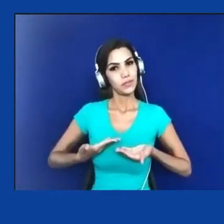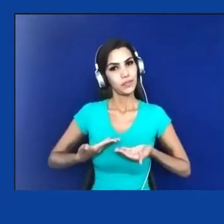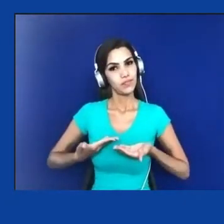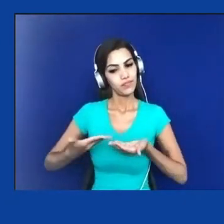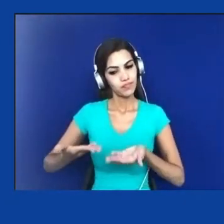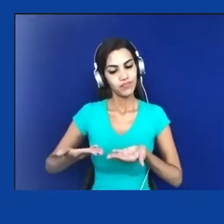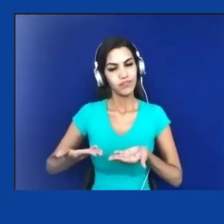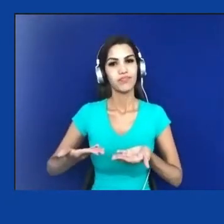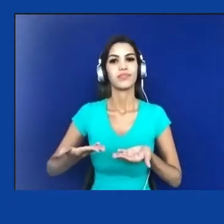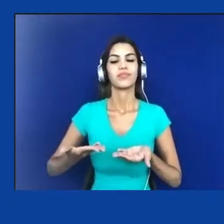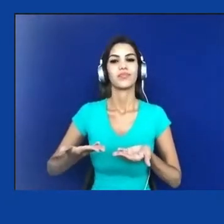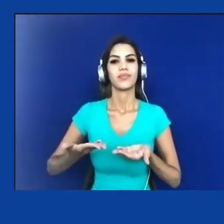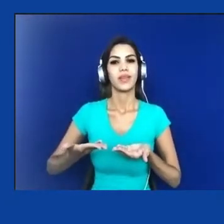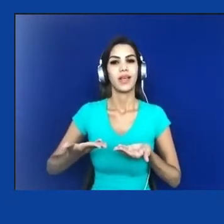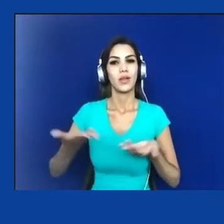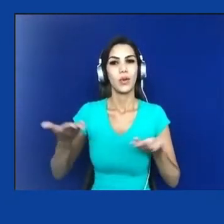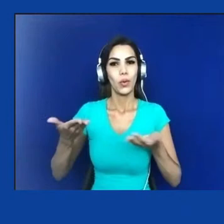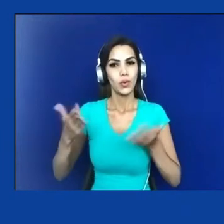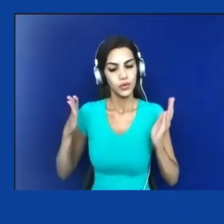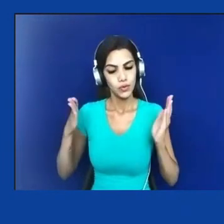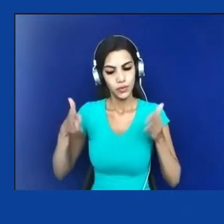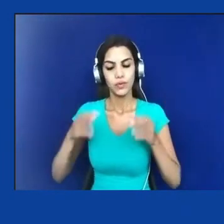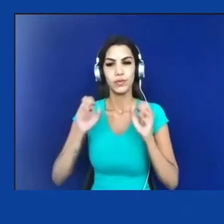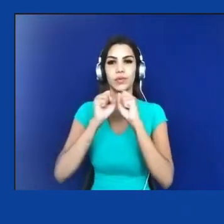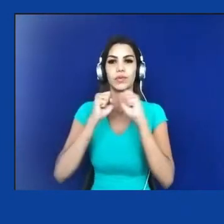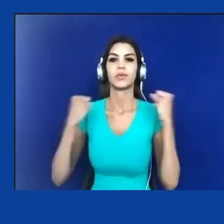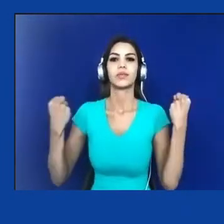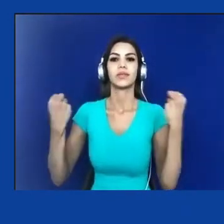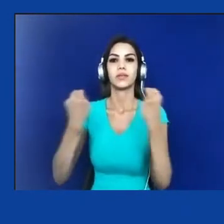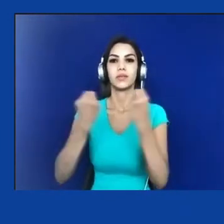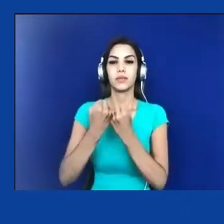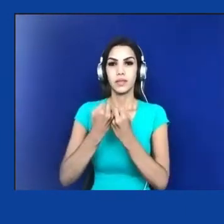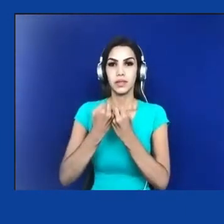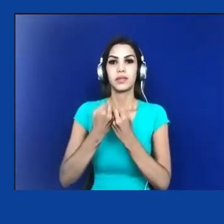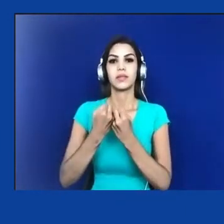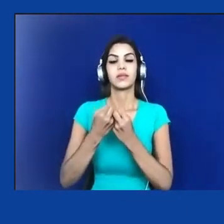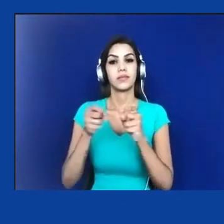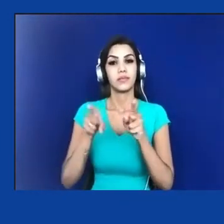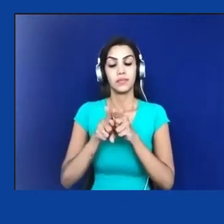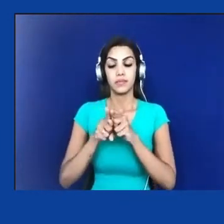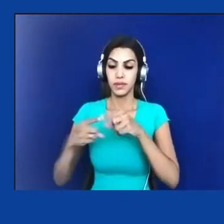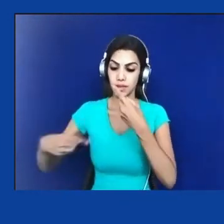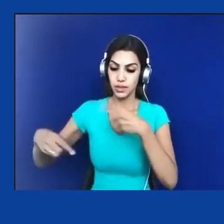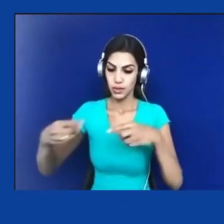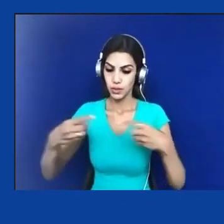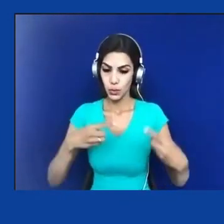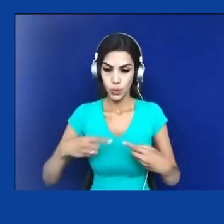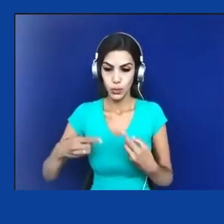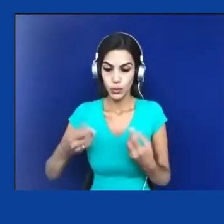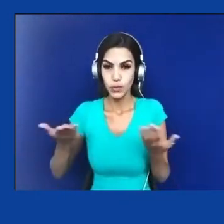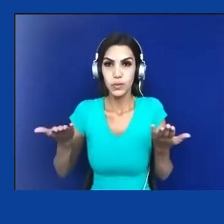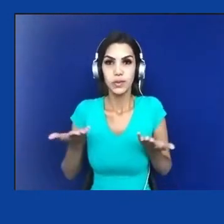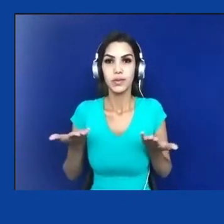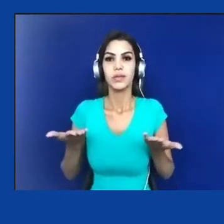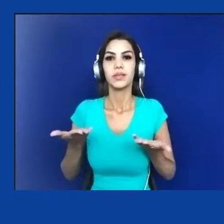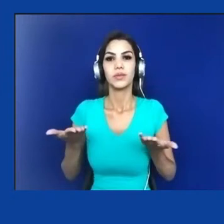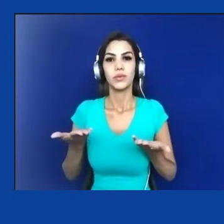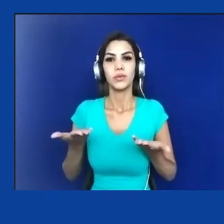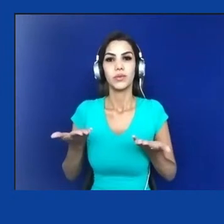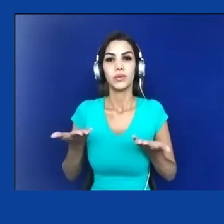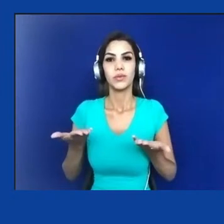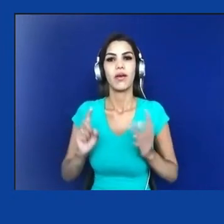e do fio condutor dos debates dessa sessão de hoje, que é a guerra